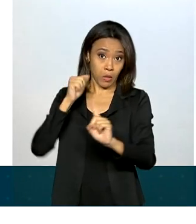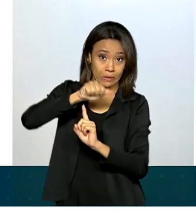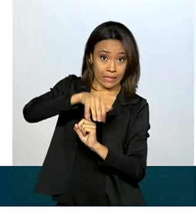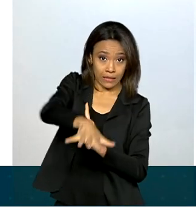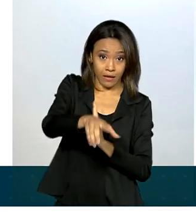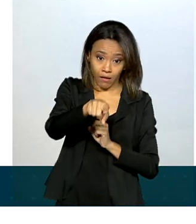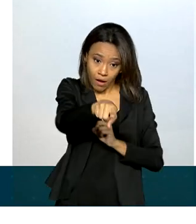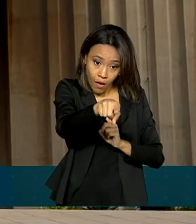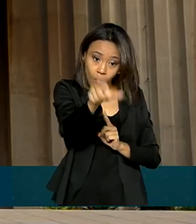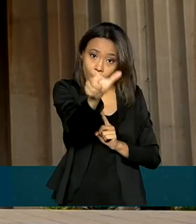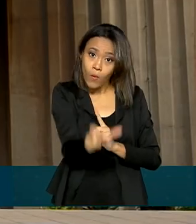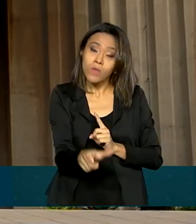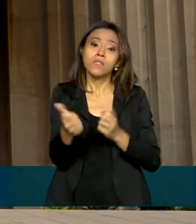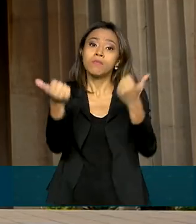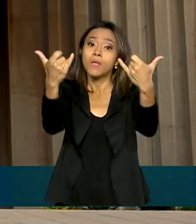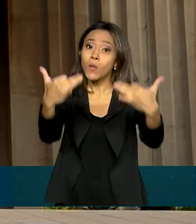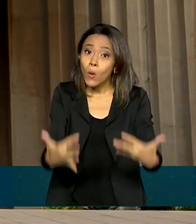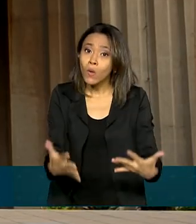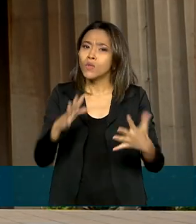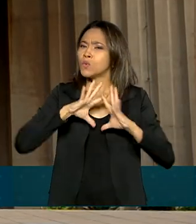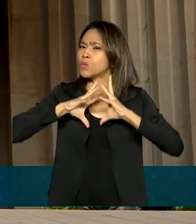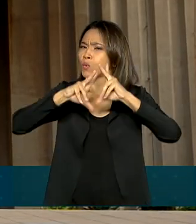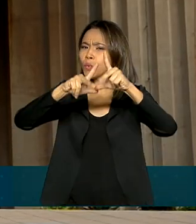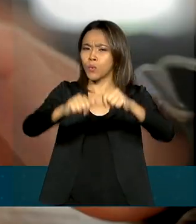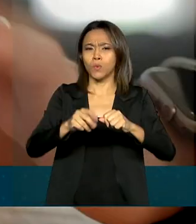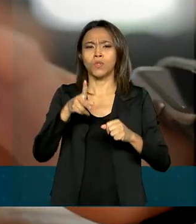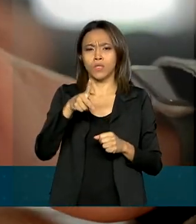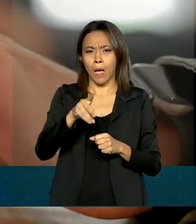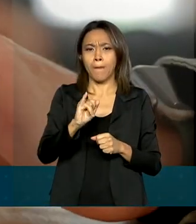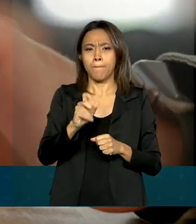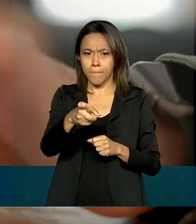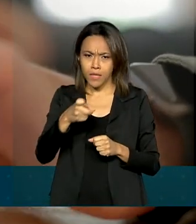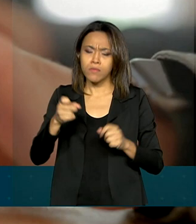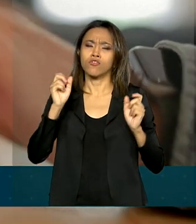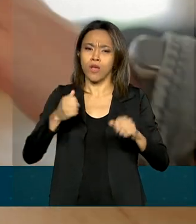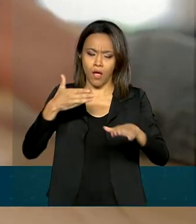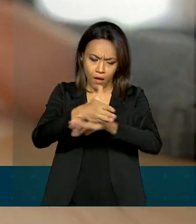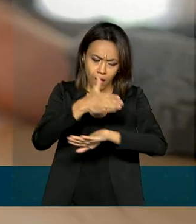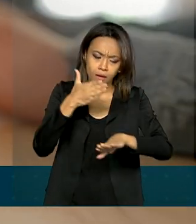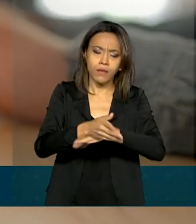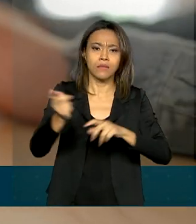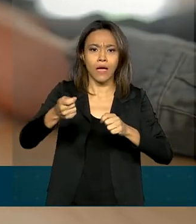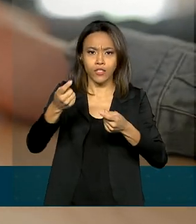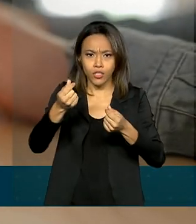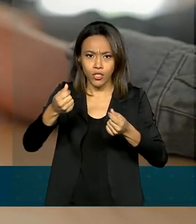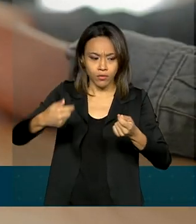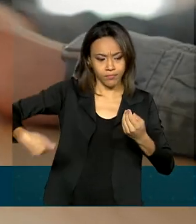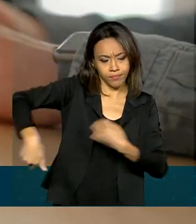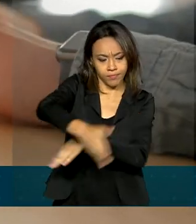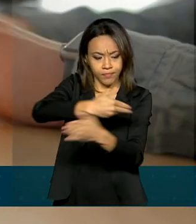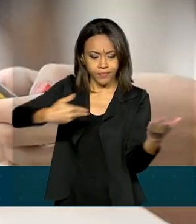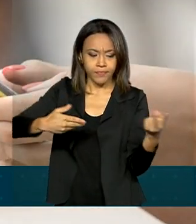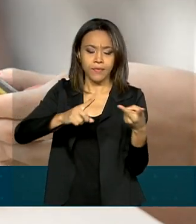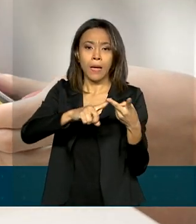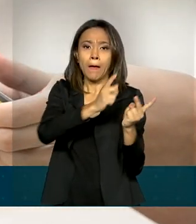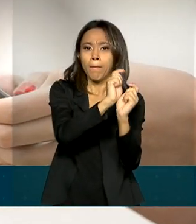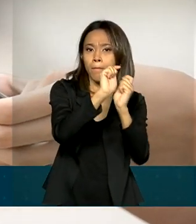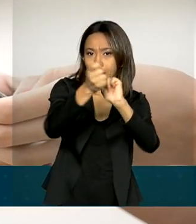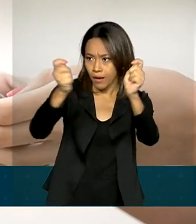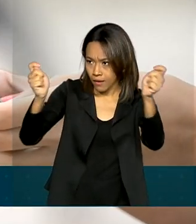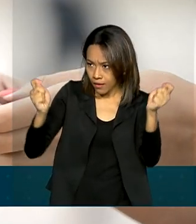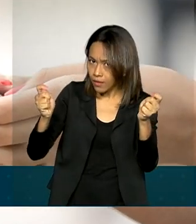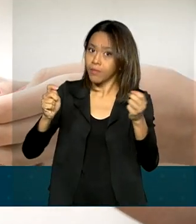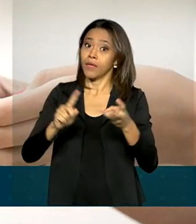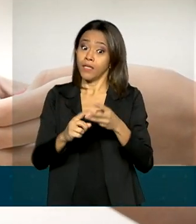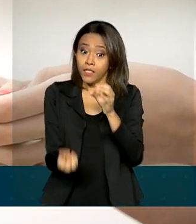funcionalidades do PIX já estão disponíveis. Já é possível transferir, realizar pagamentos e gerar